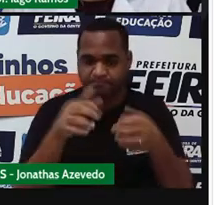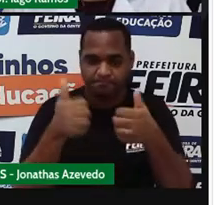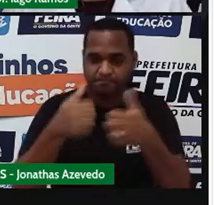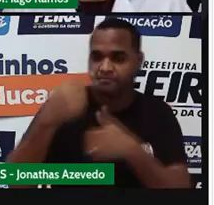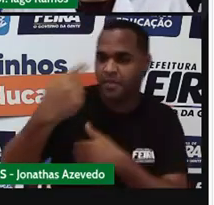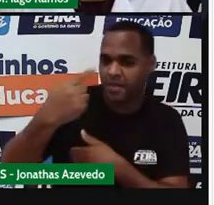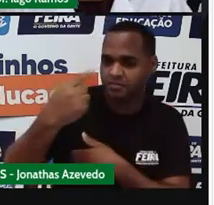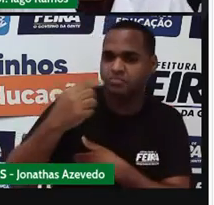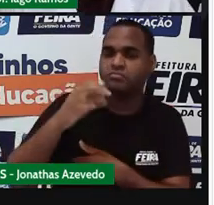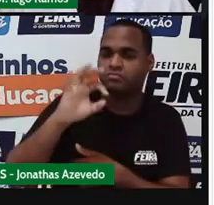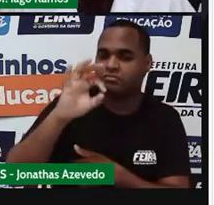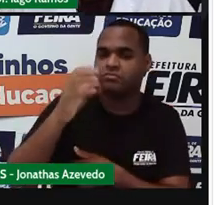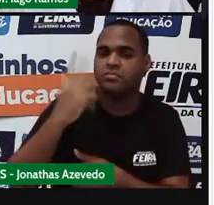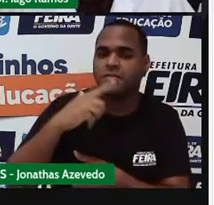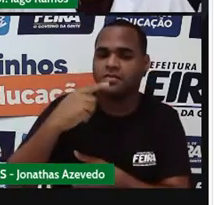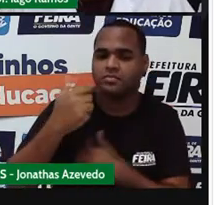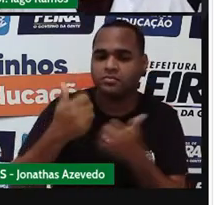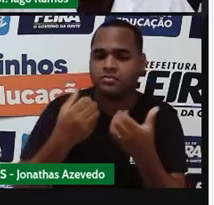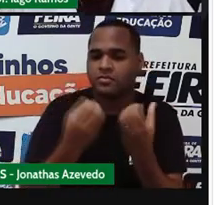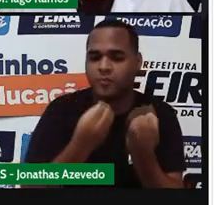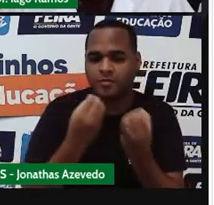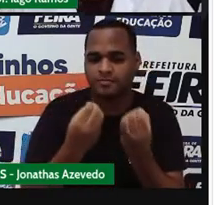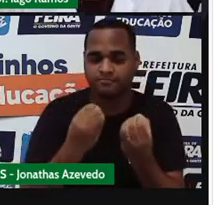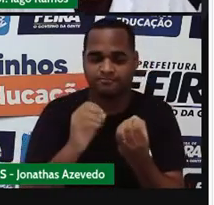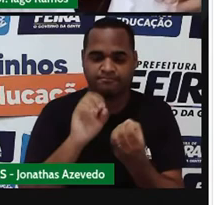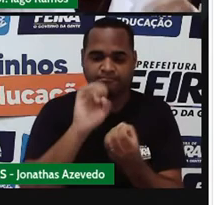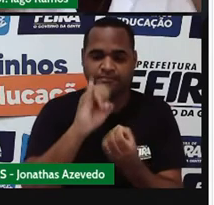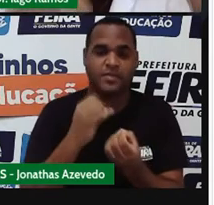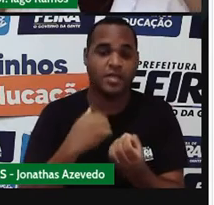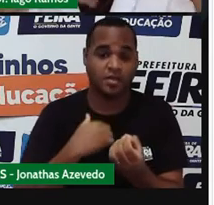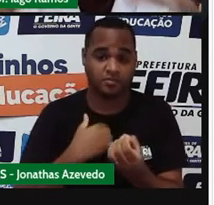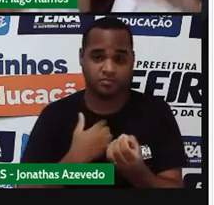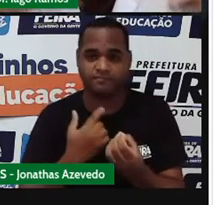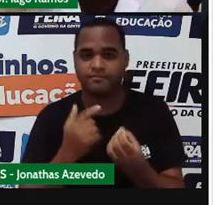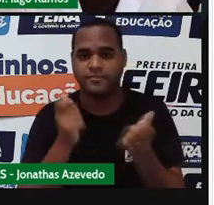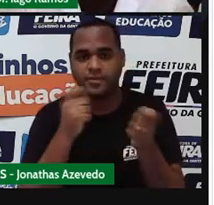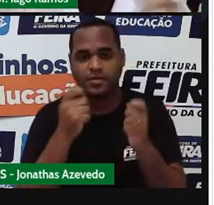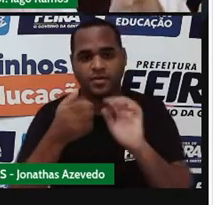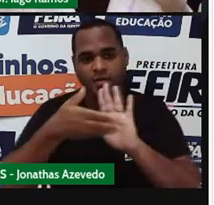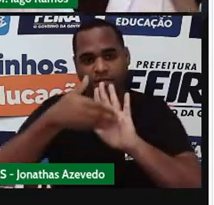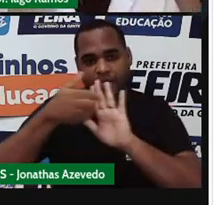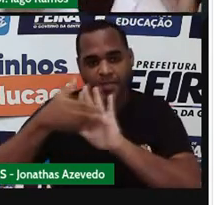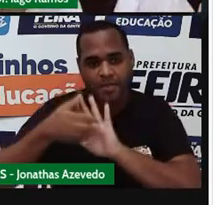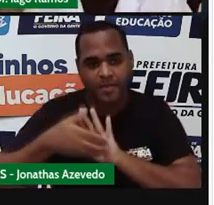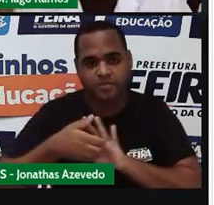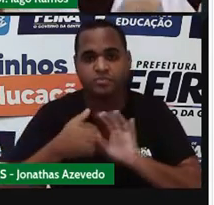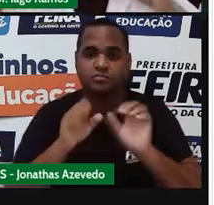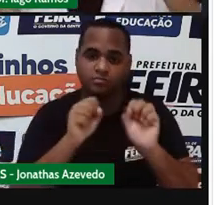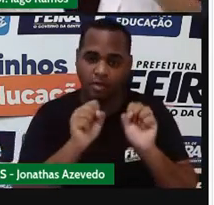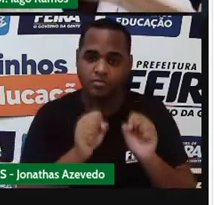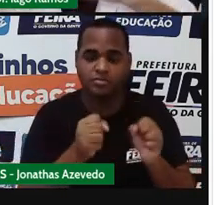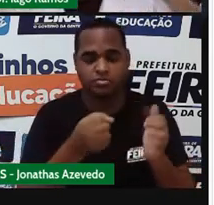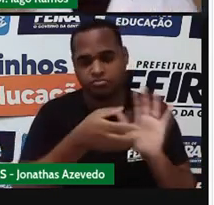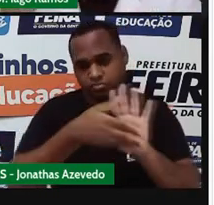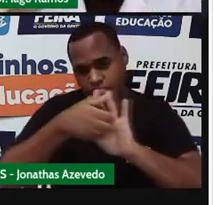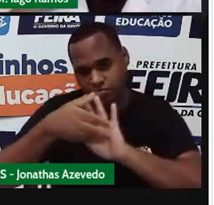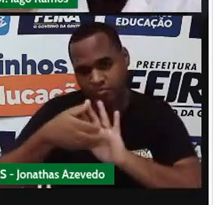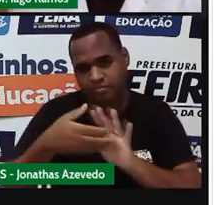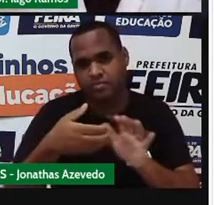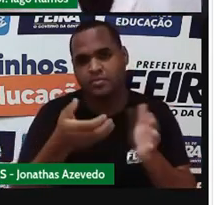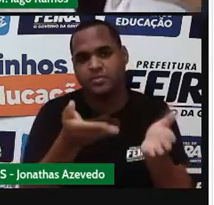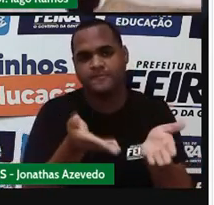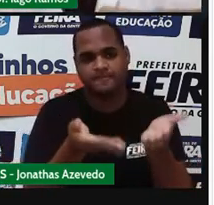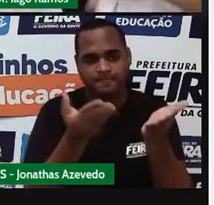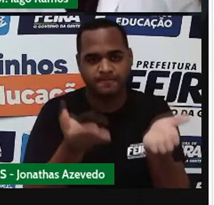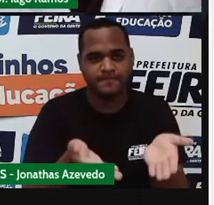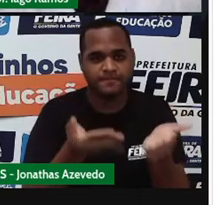resolver assim, ó. Se eu, eu posso tirar nessa balança, eu posso tirar alguns pesos para ver